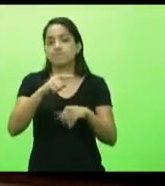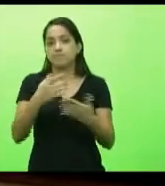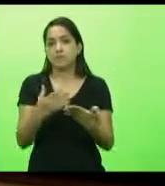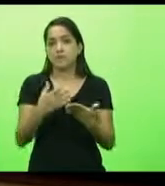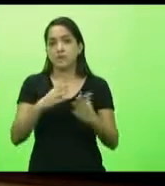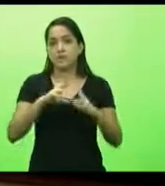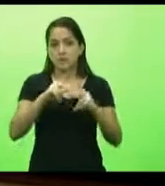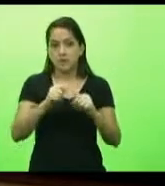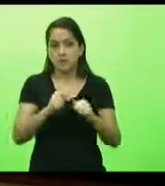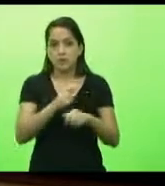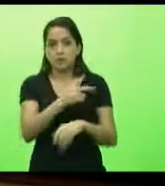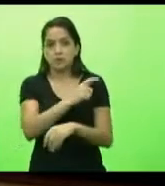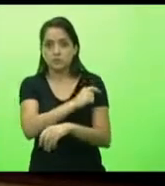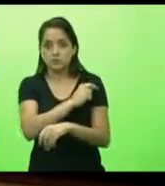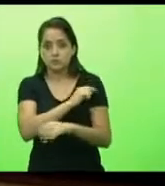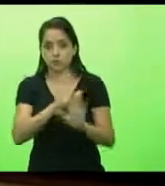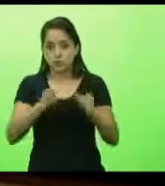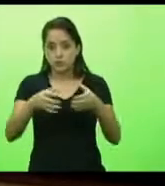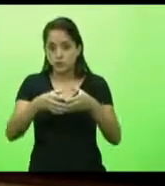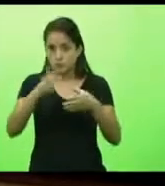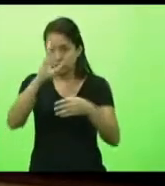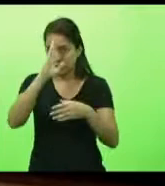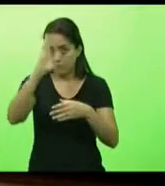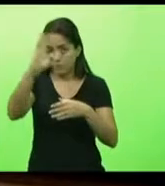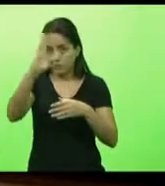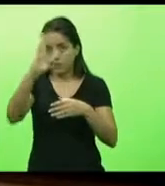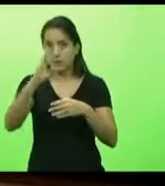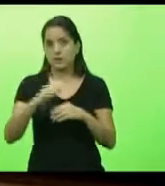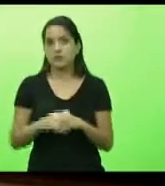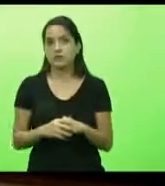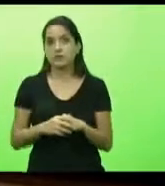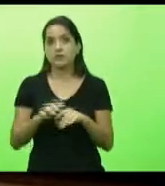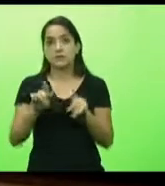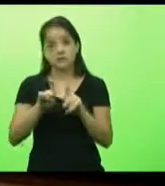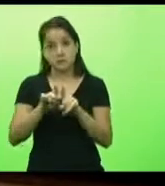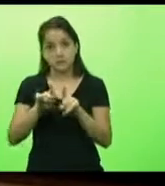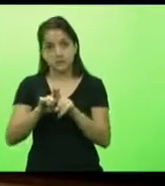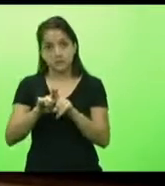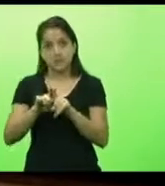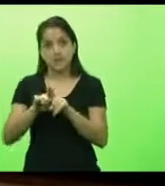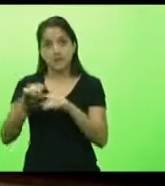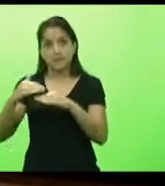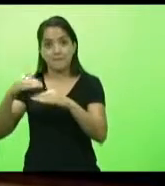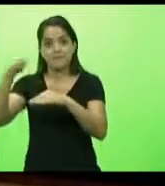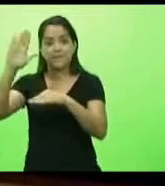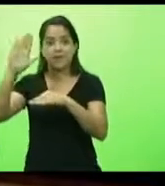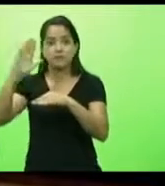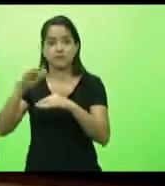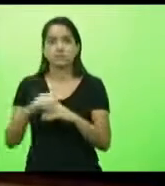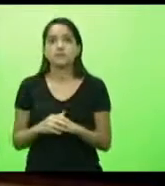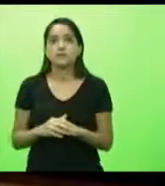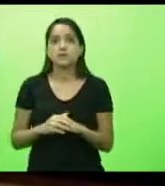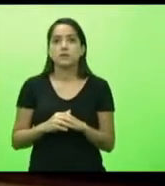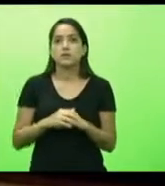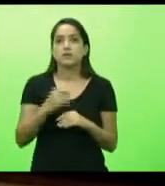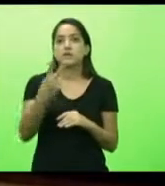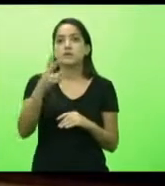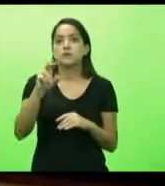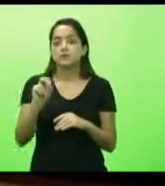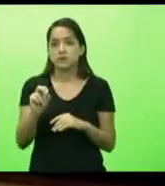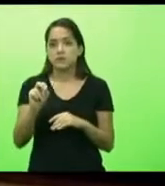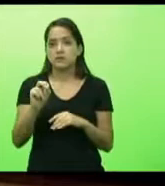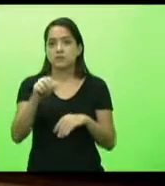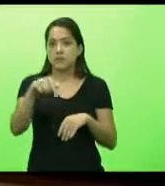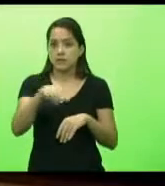vacinação do grupo de prioridade máxima e de prioridade mais alta. Vigésima, Santa